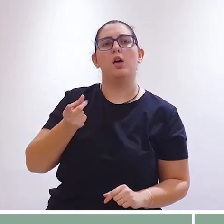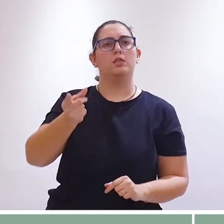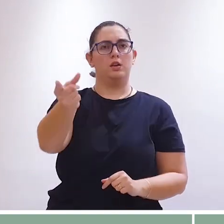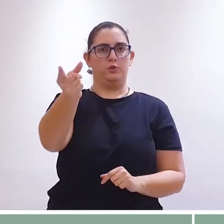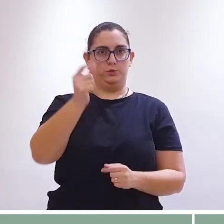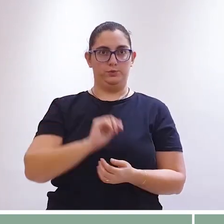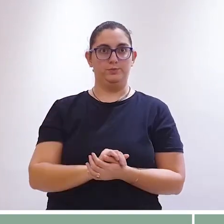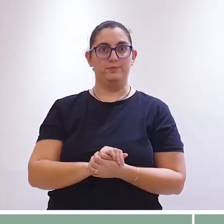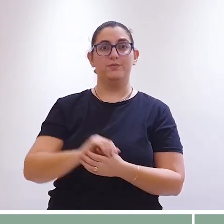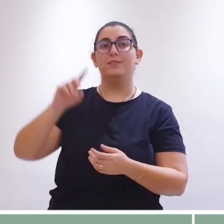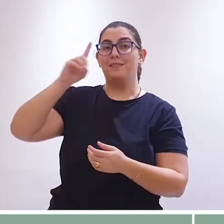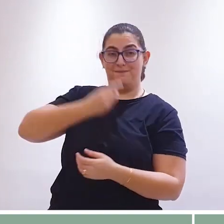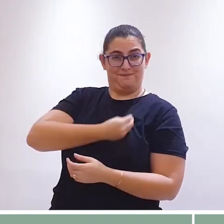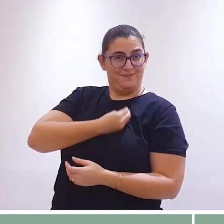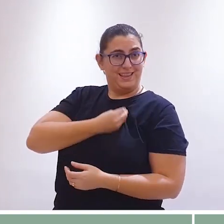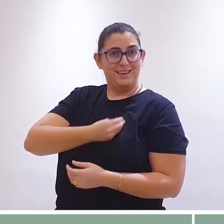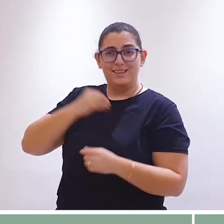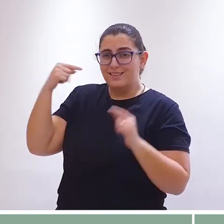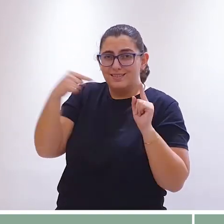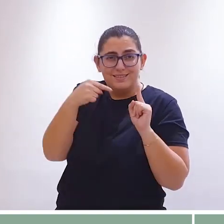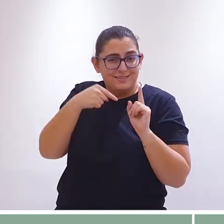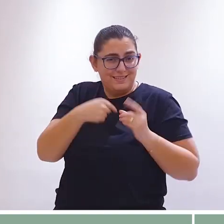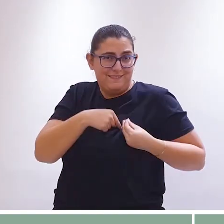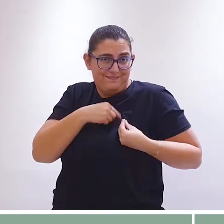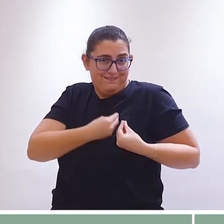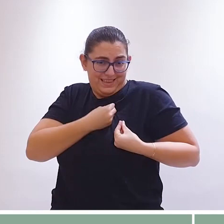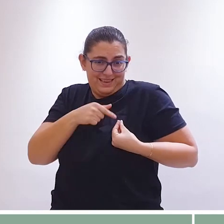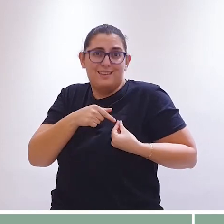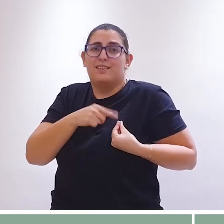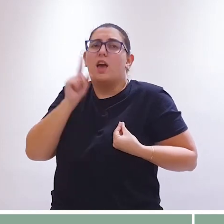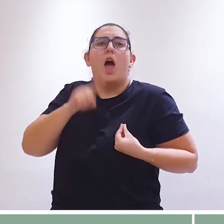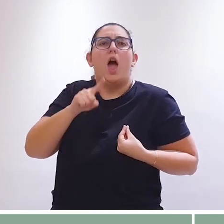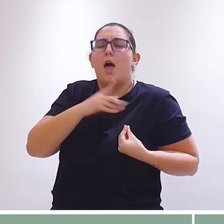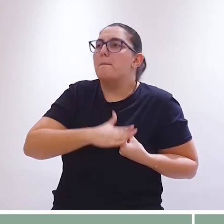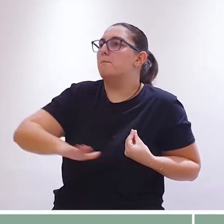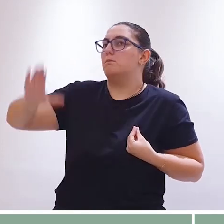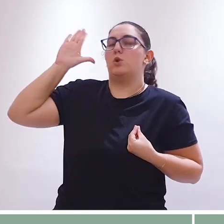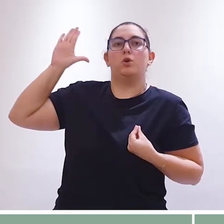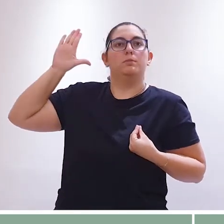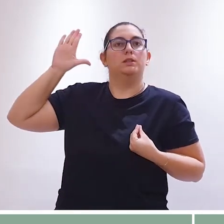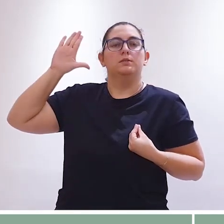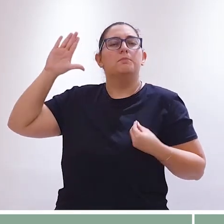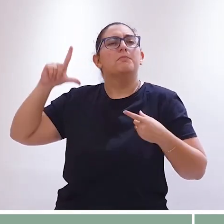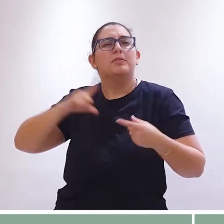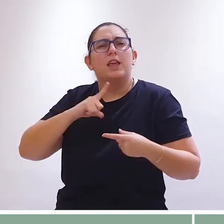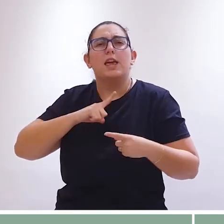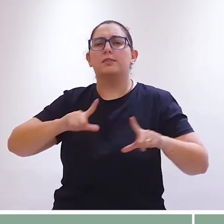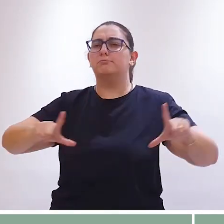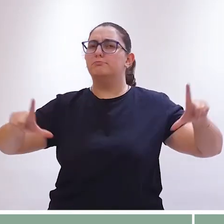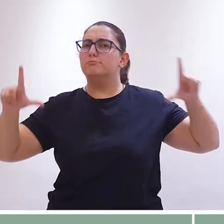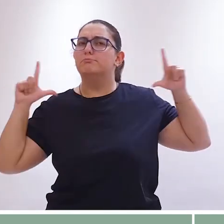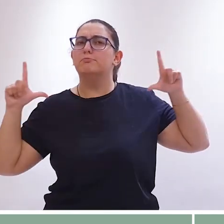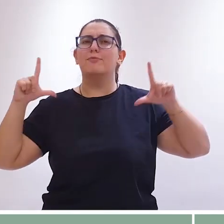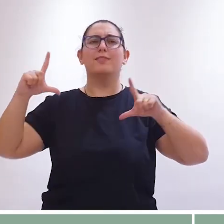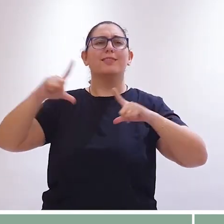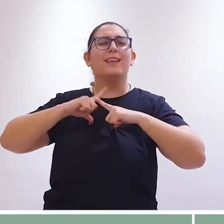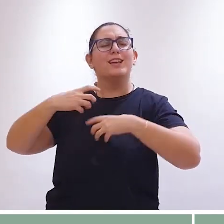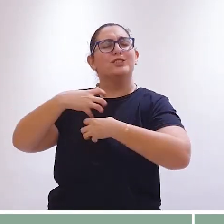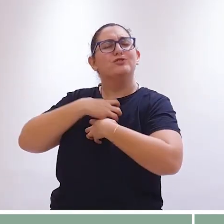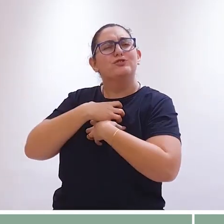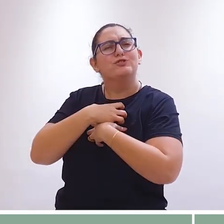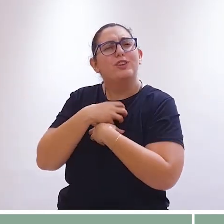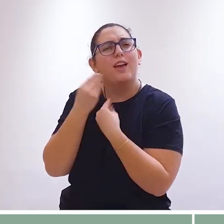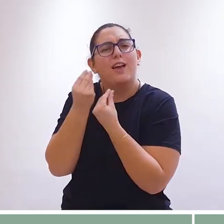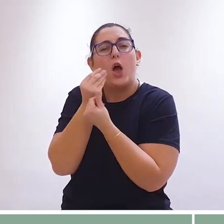como Ele é eterna. A vida é uma dádiva que supera todas as promessas. Frágil na sua moldura,